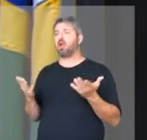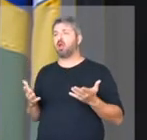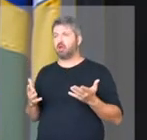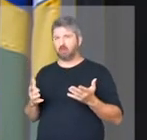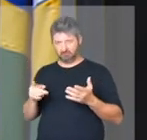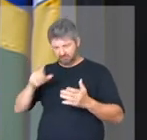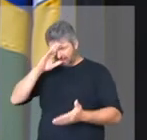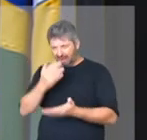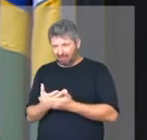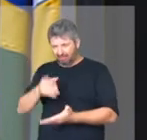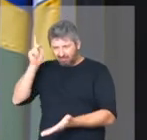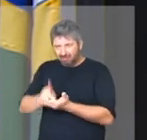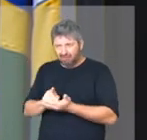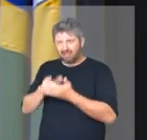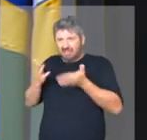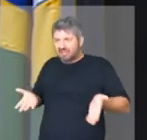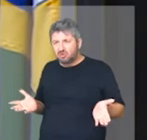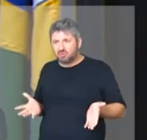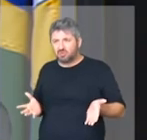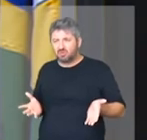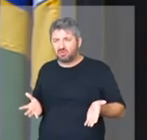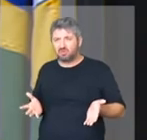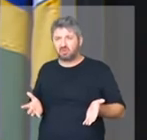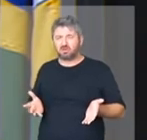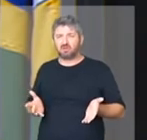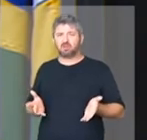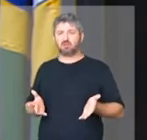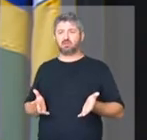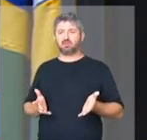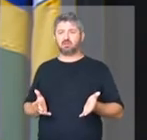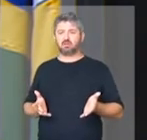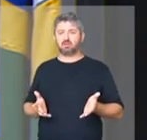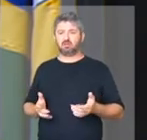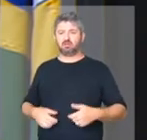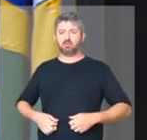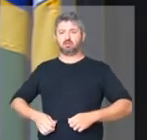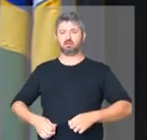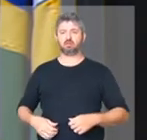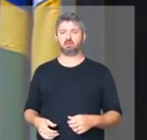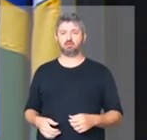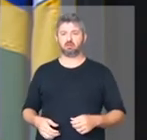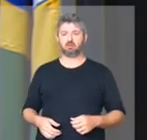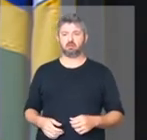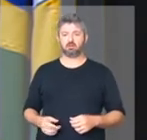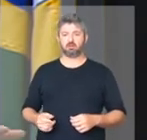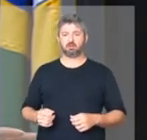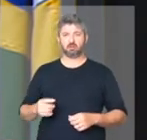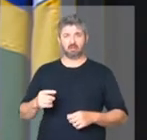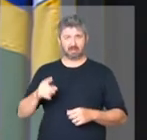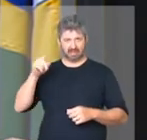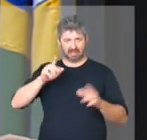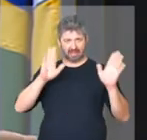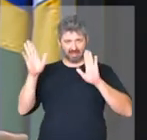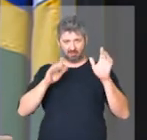acreditem realmente nessa narrativa. Não estamos mais na Guerra Fria.